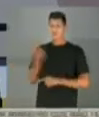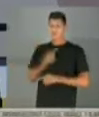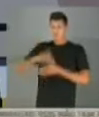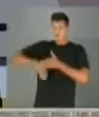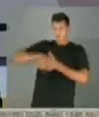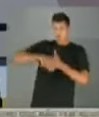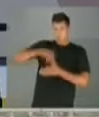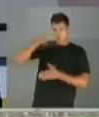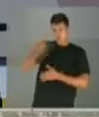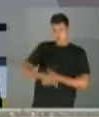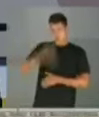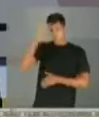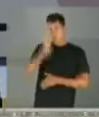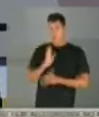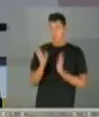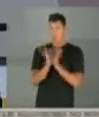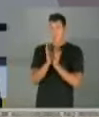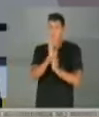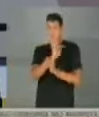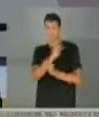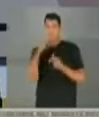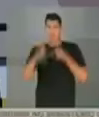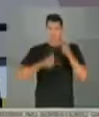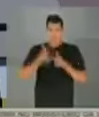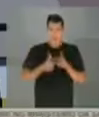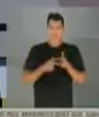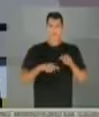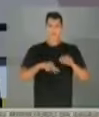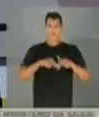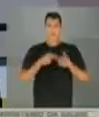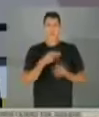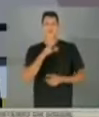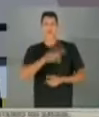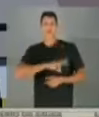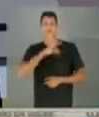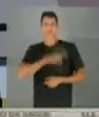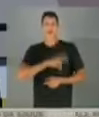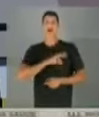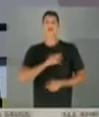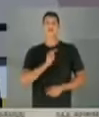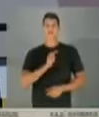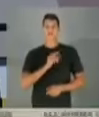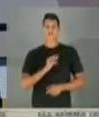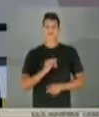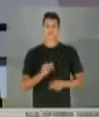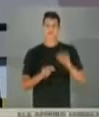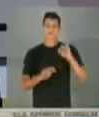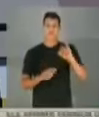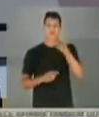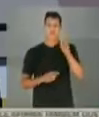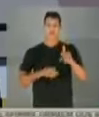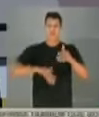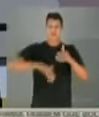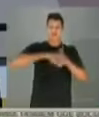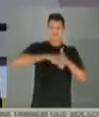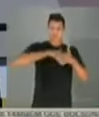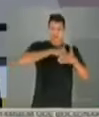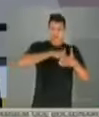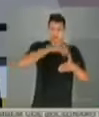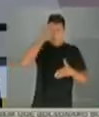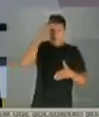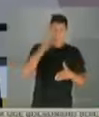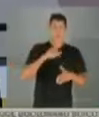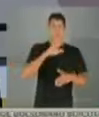jogadores no Brasil, a comissão TEC, estão trabalhando? Por causa do salário que eles têm que receber. Se não houver campeonato, muitas dessas